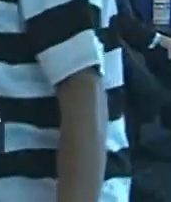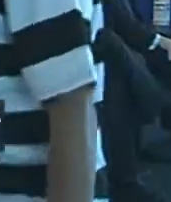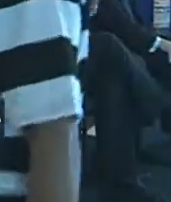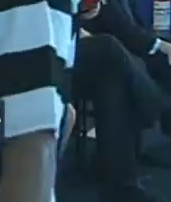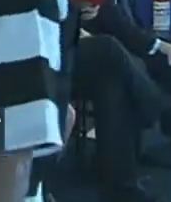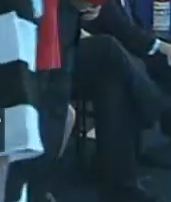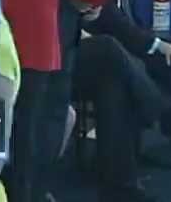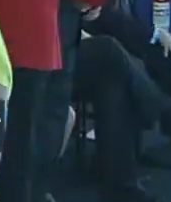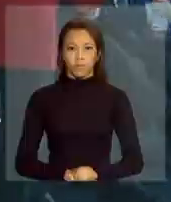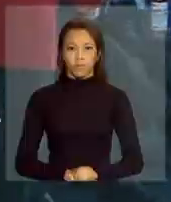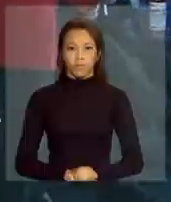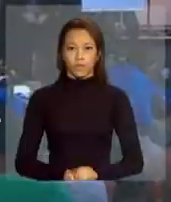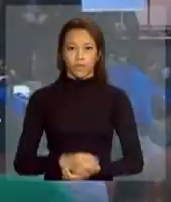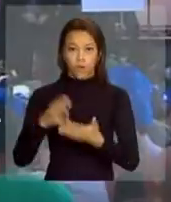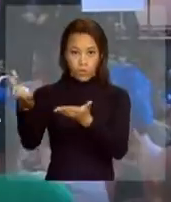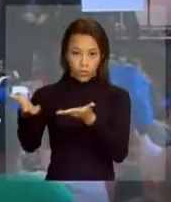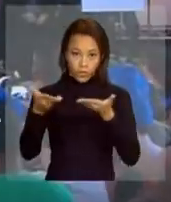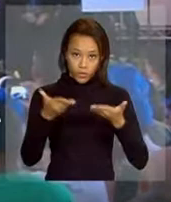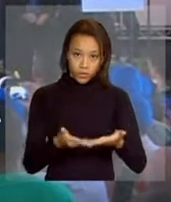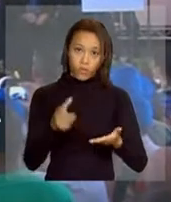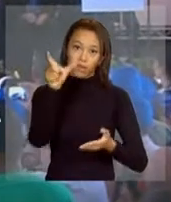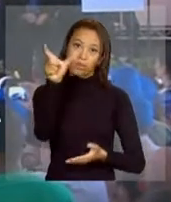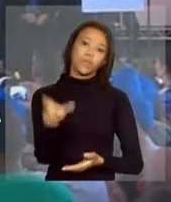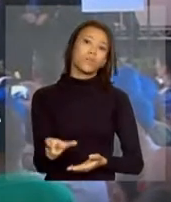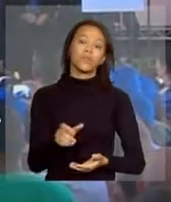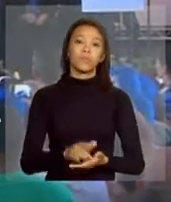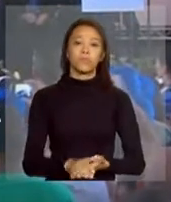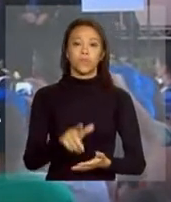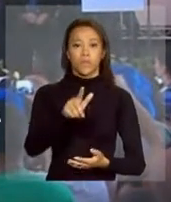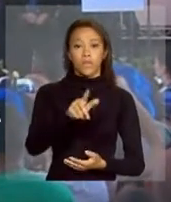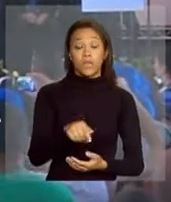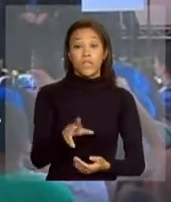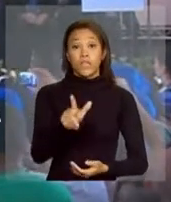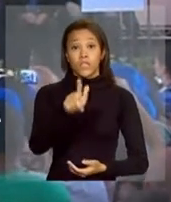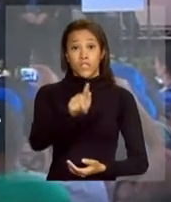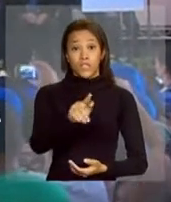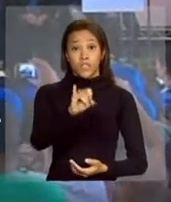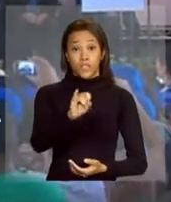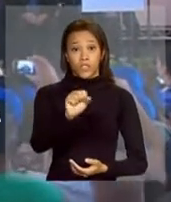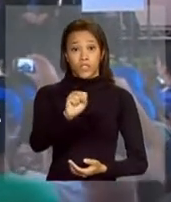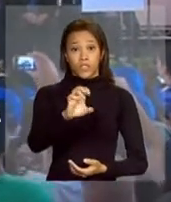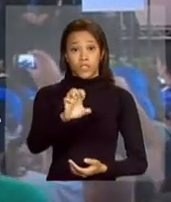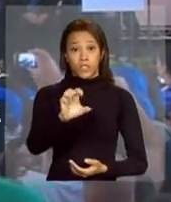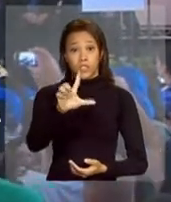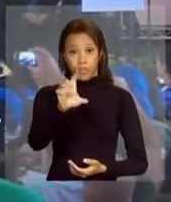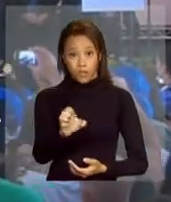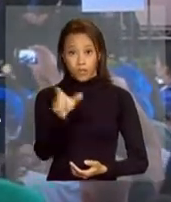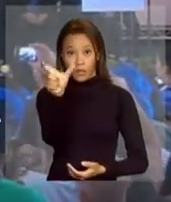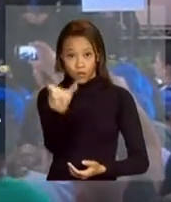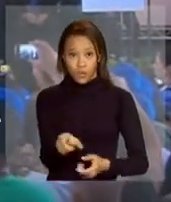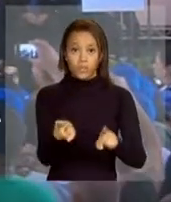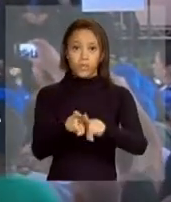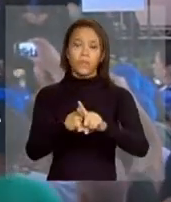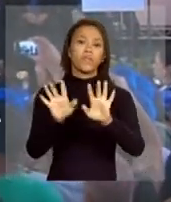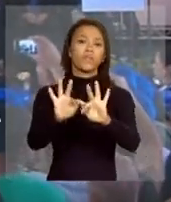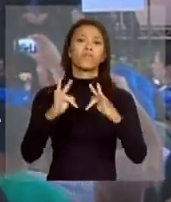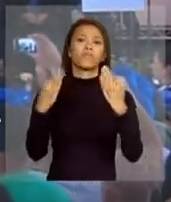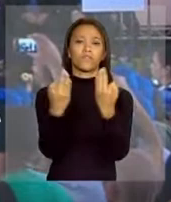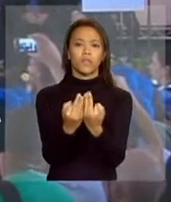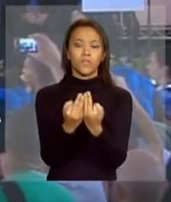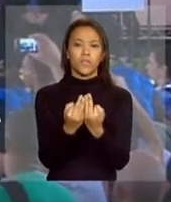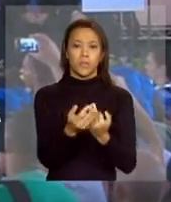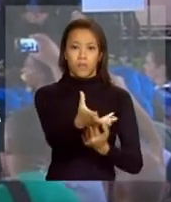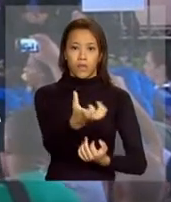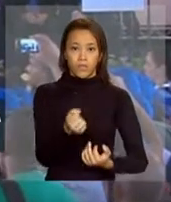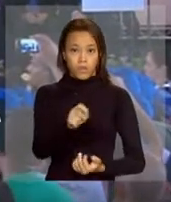Convidamos finalmente a senhora Gisele Cristina Pereira da Silva e Família para